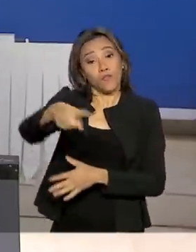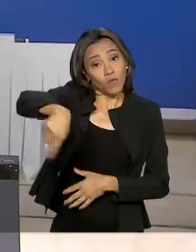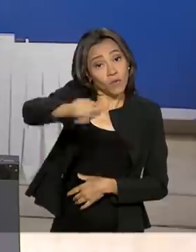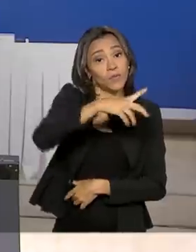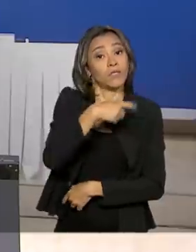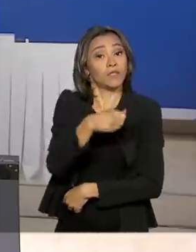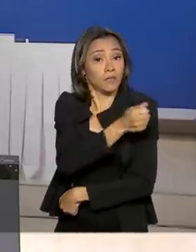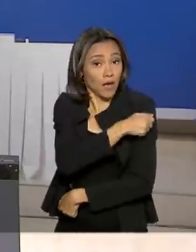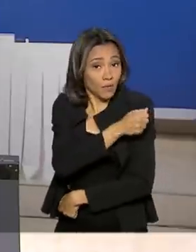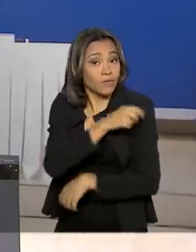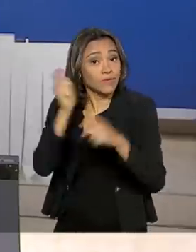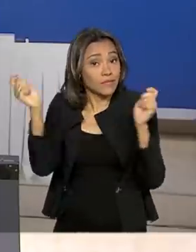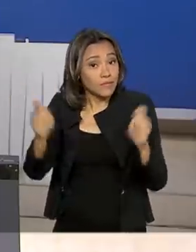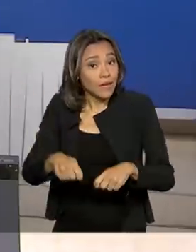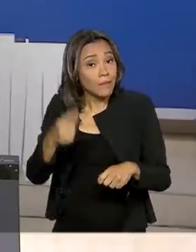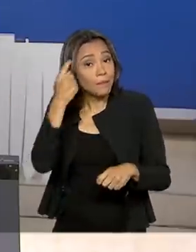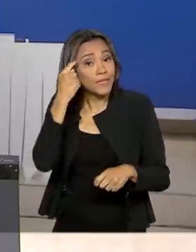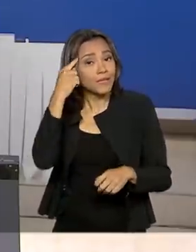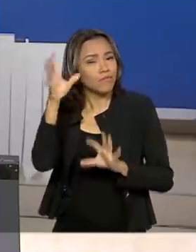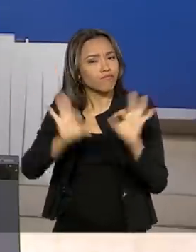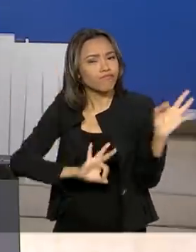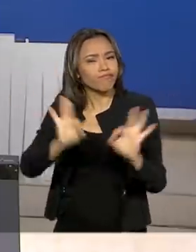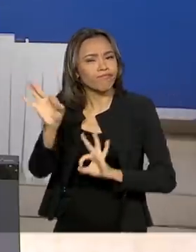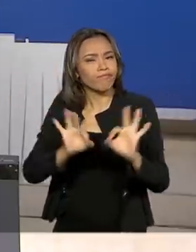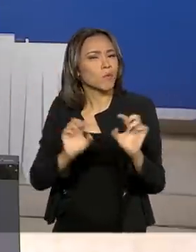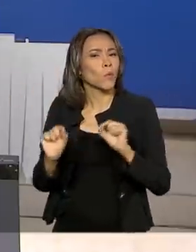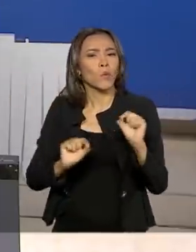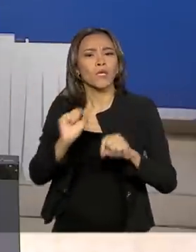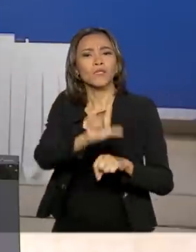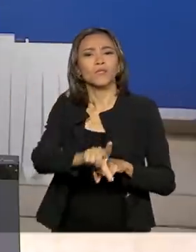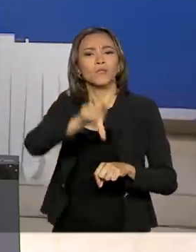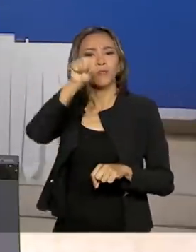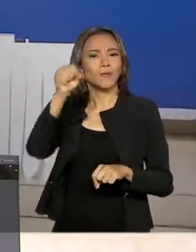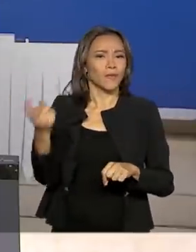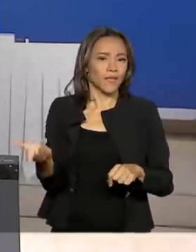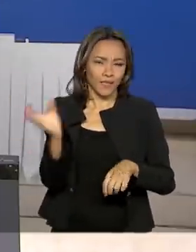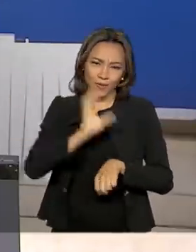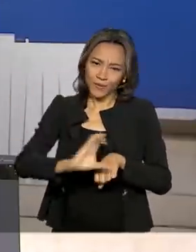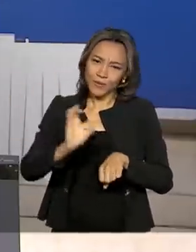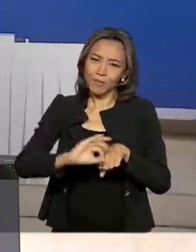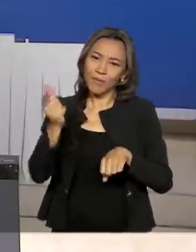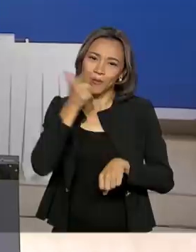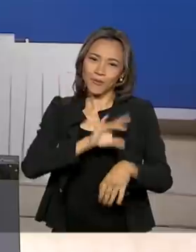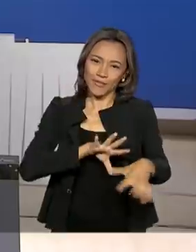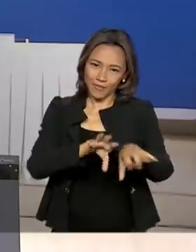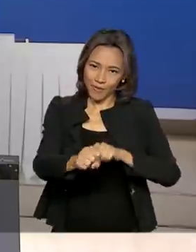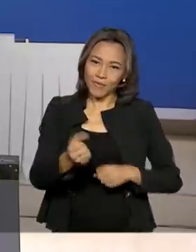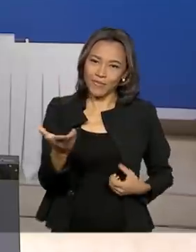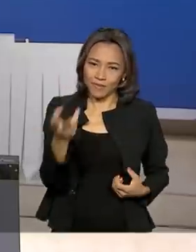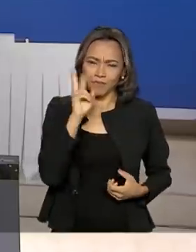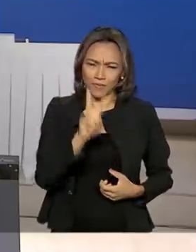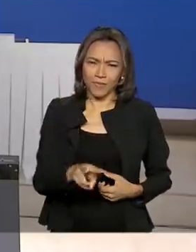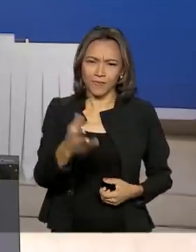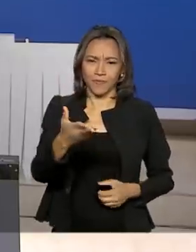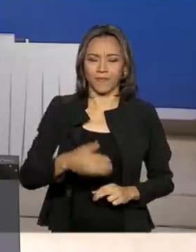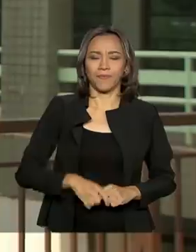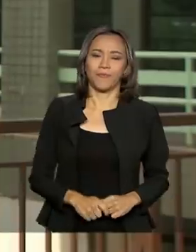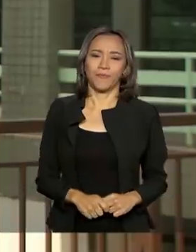começar a pensar no próximo passo, que é definir as opções para garantir o diploma de graduação. Vamos ver na reportagem.